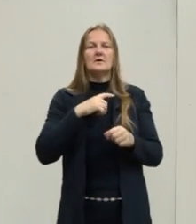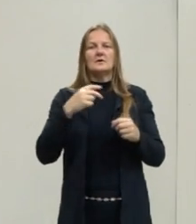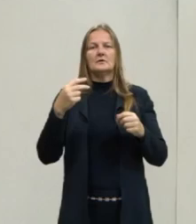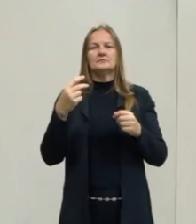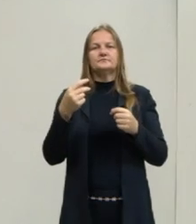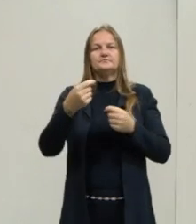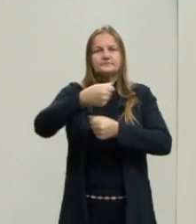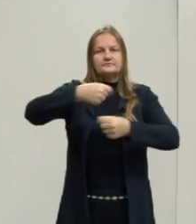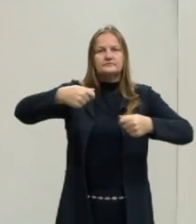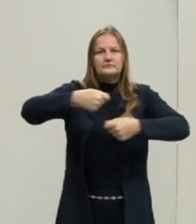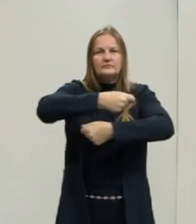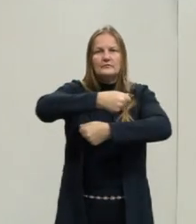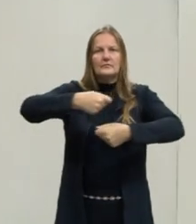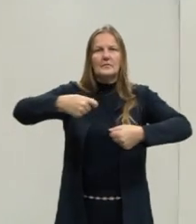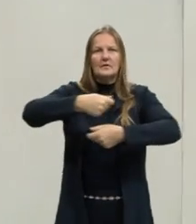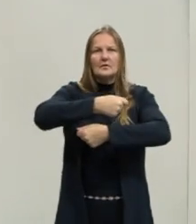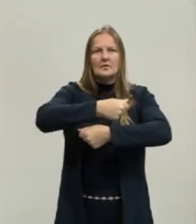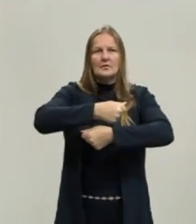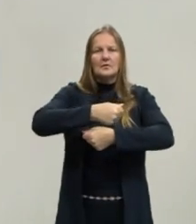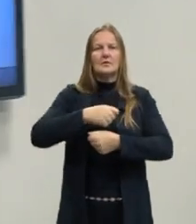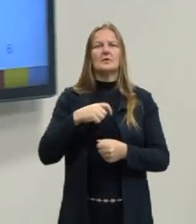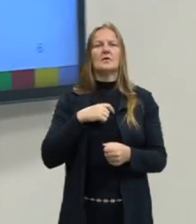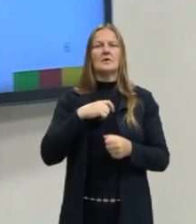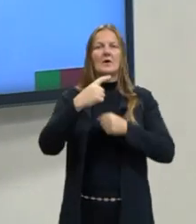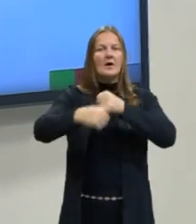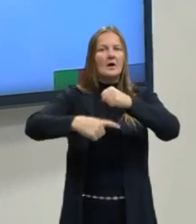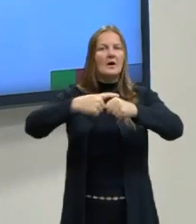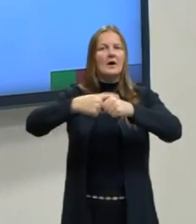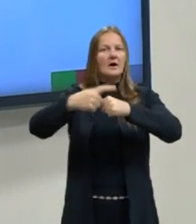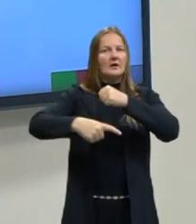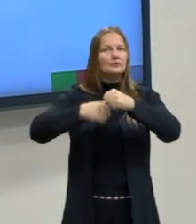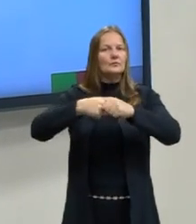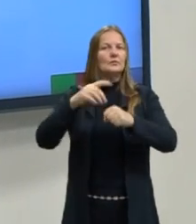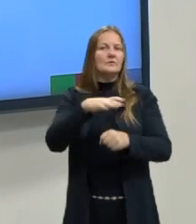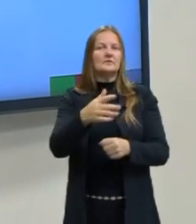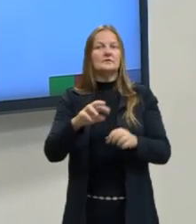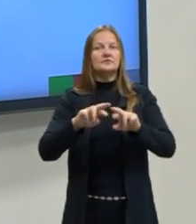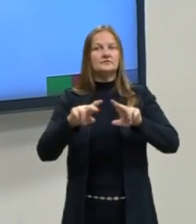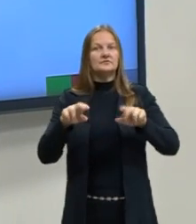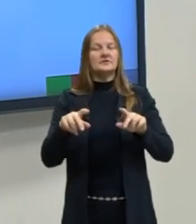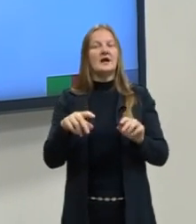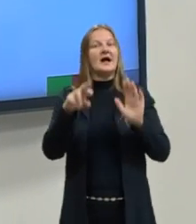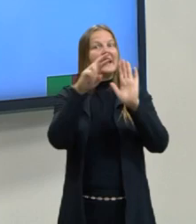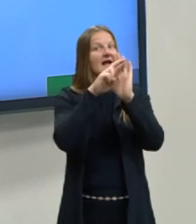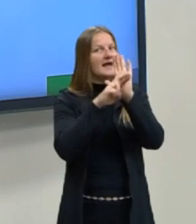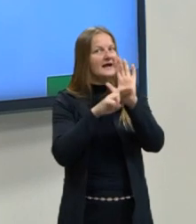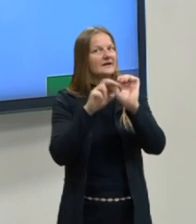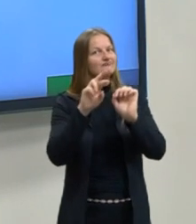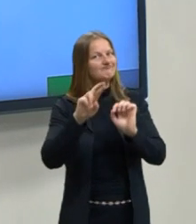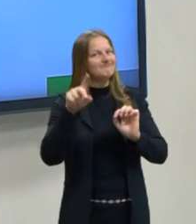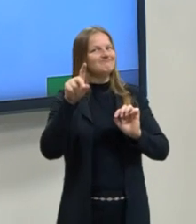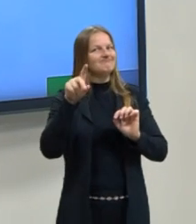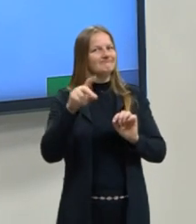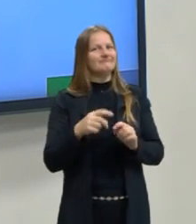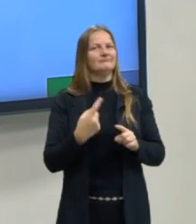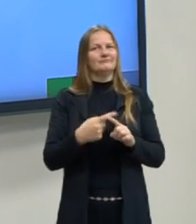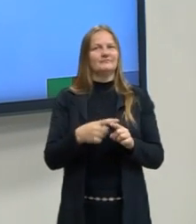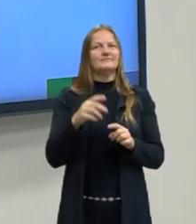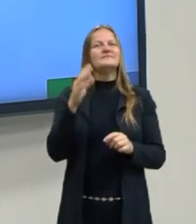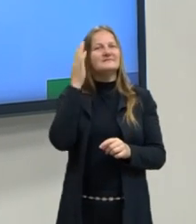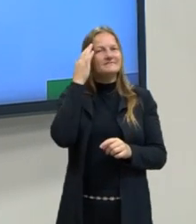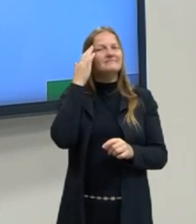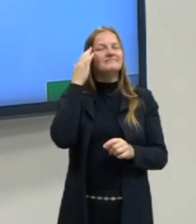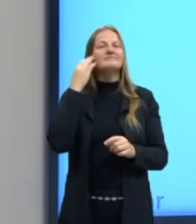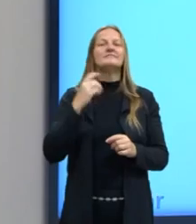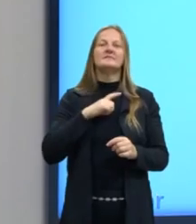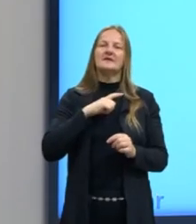precisa identificar esse tipo de átomos. E também precisa saber as exceções à regra do octeto. Porque hoje já se sabe